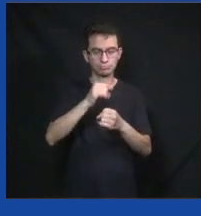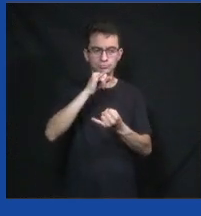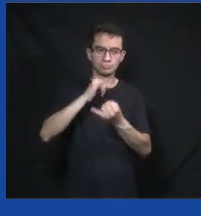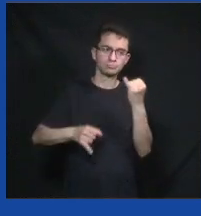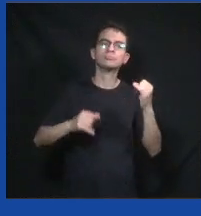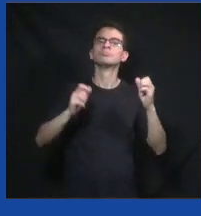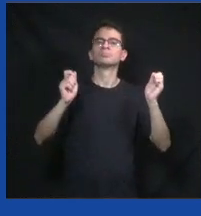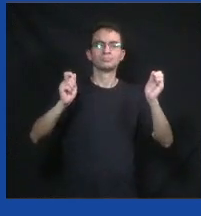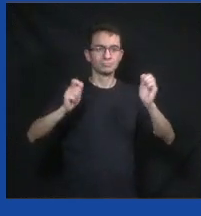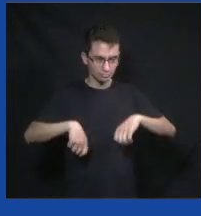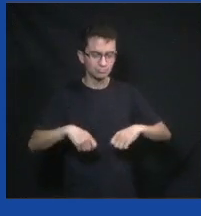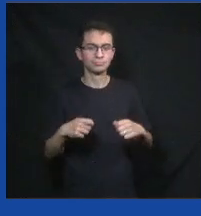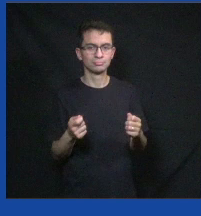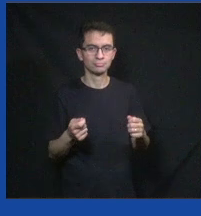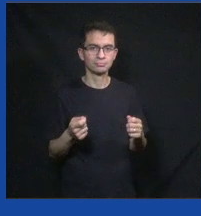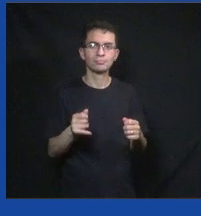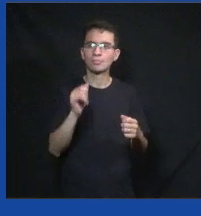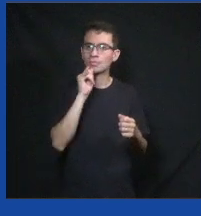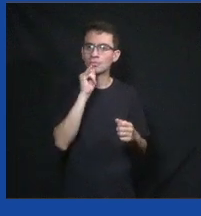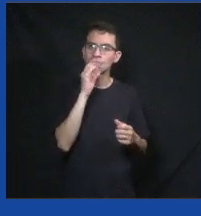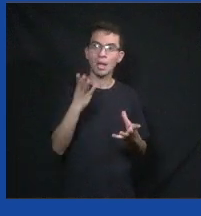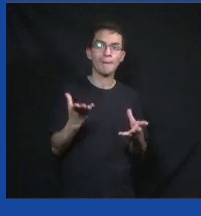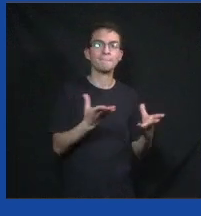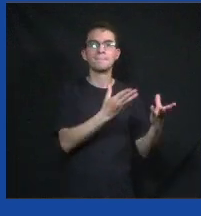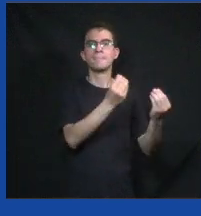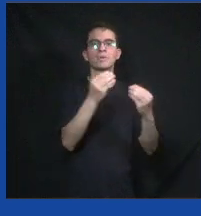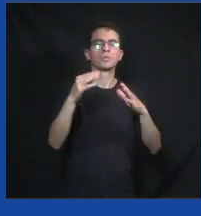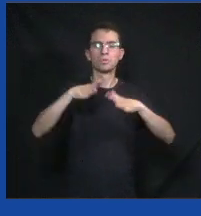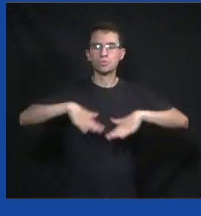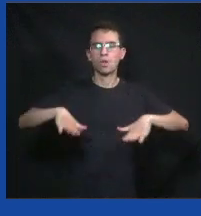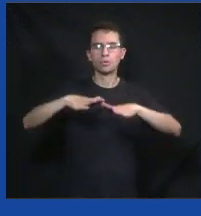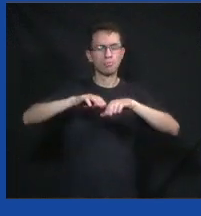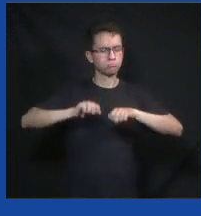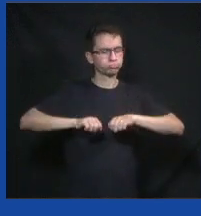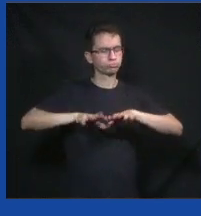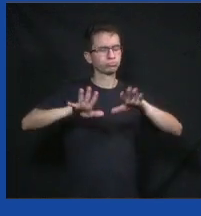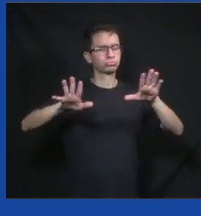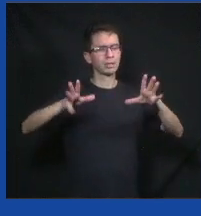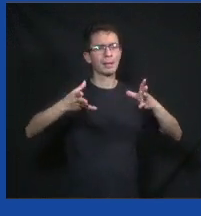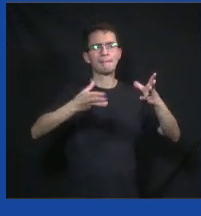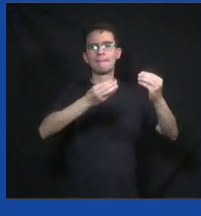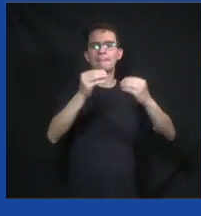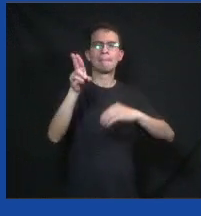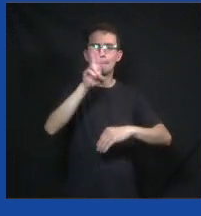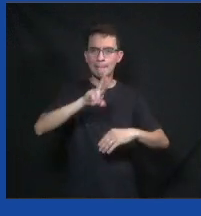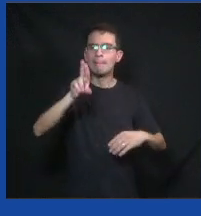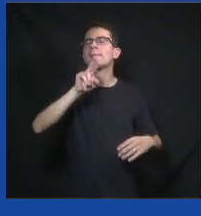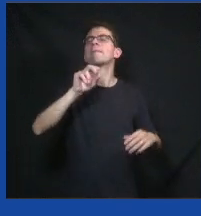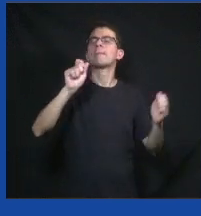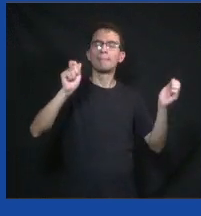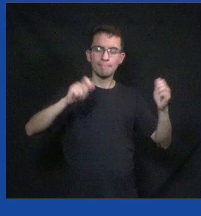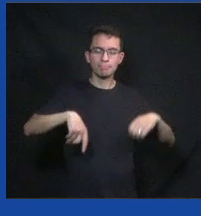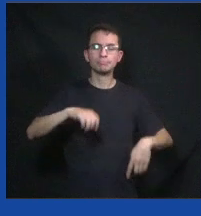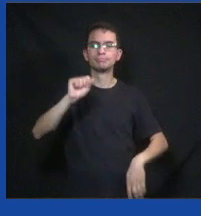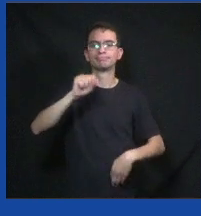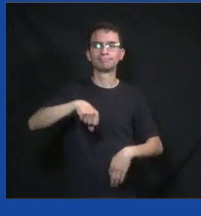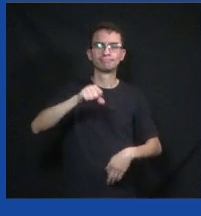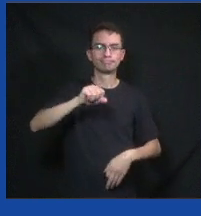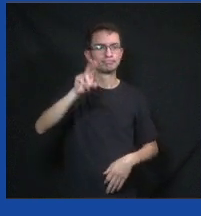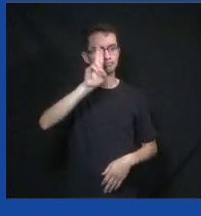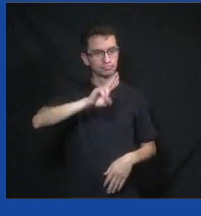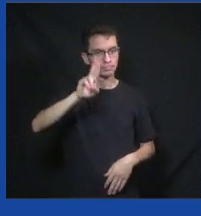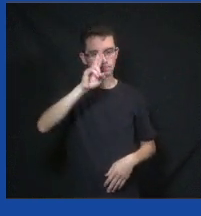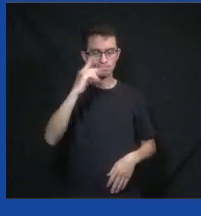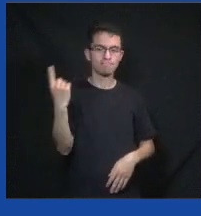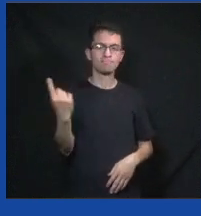funcionando. Centenas de cidades pelo país inteiro usam a nossa plataforma. Centenas de milhares de pessoas do país inteiro usam a nossa